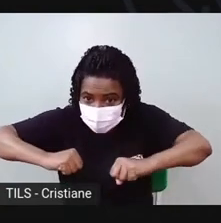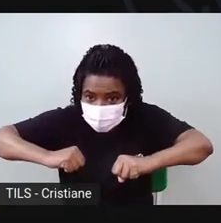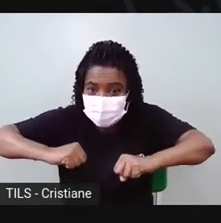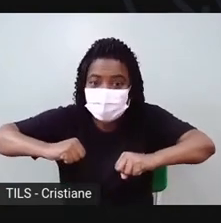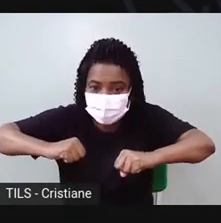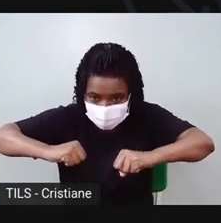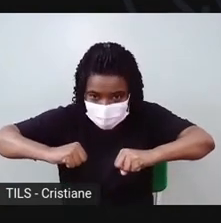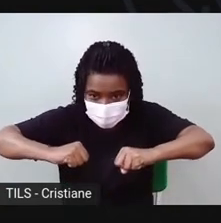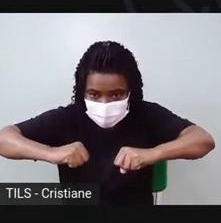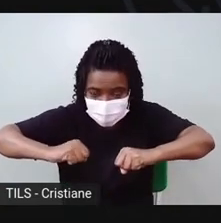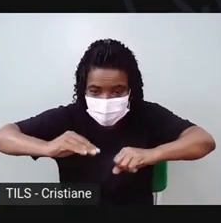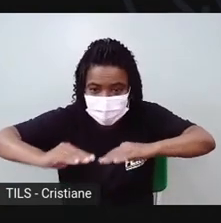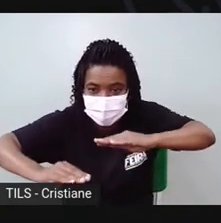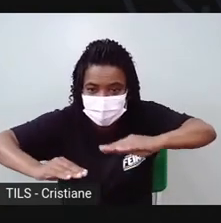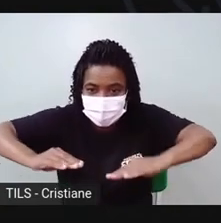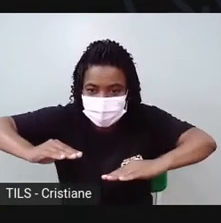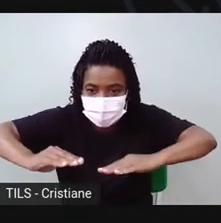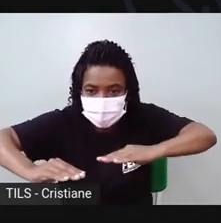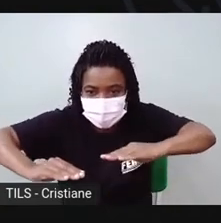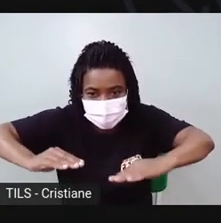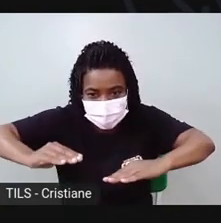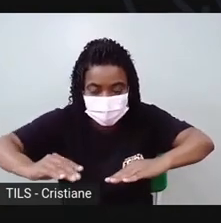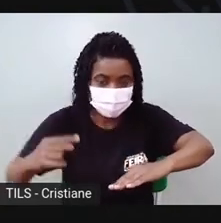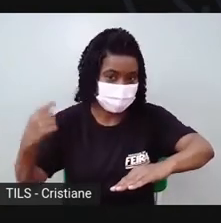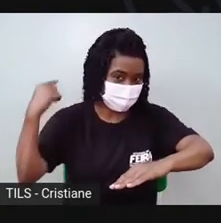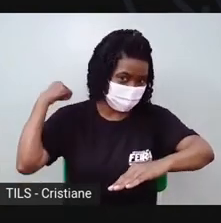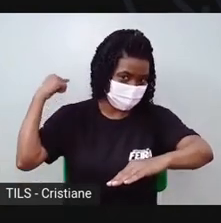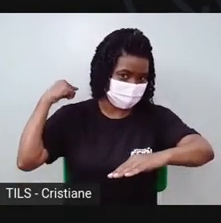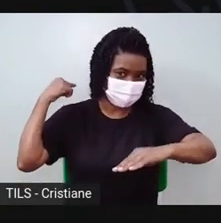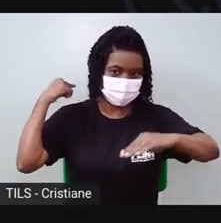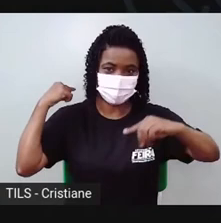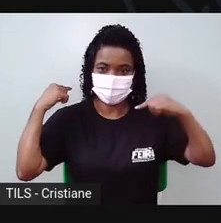mãozinhas dela. Dois atrás.